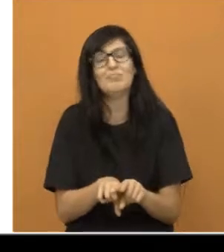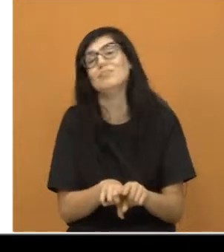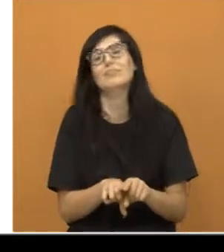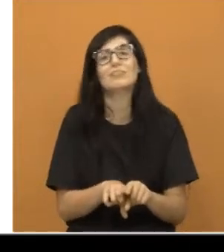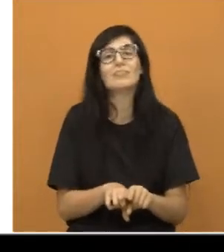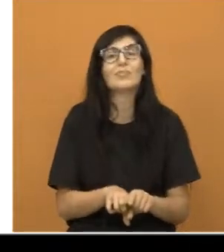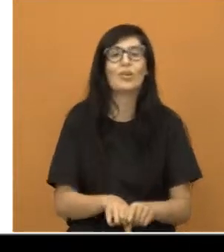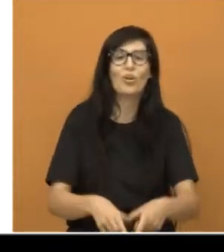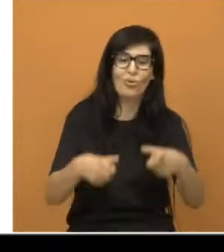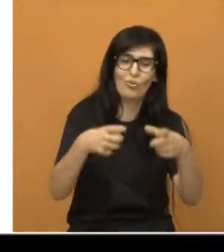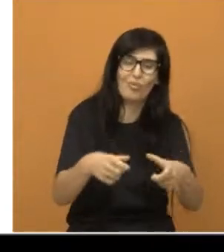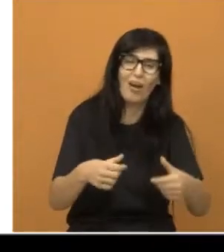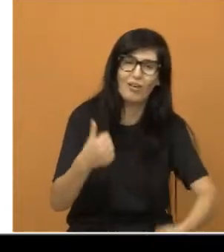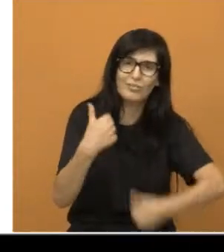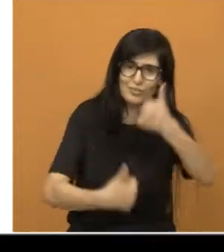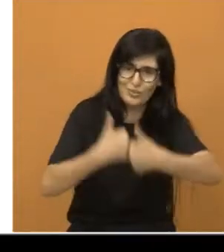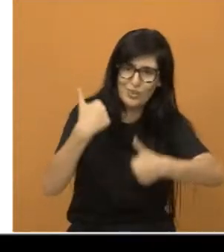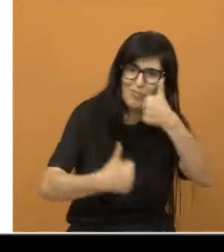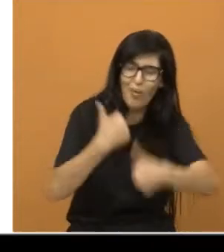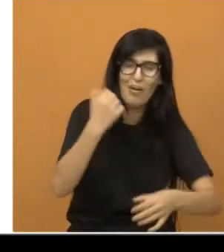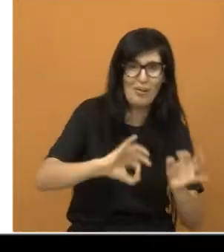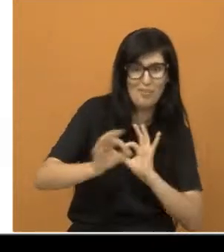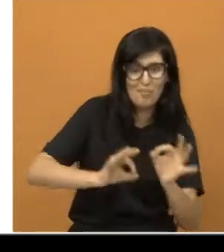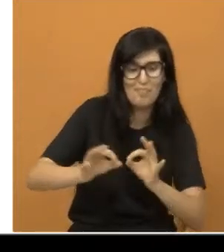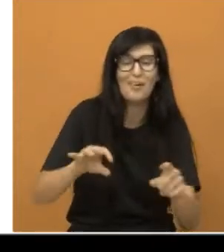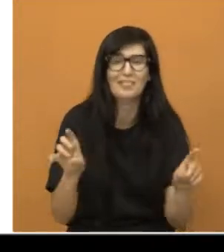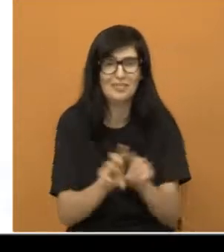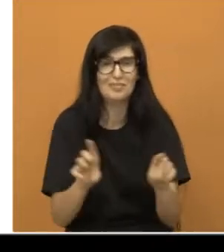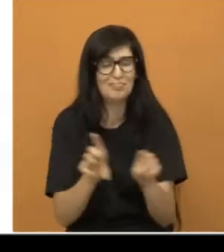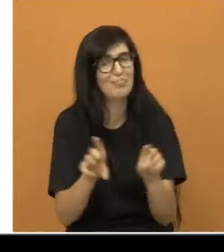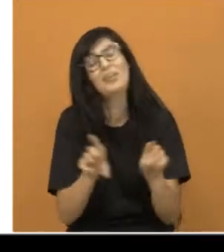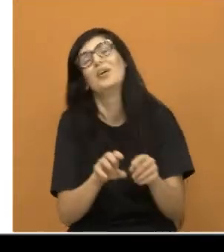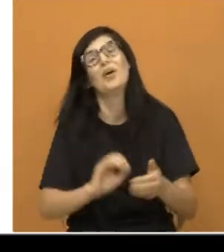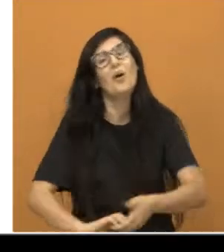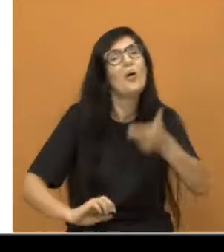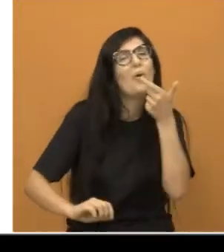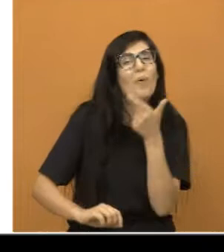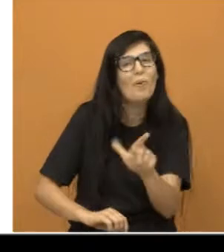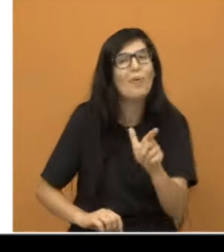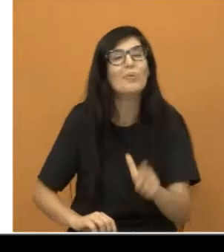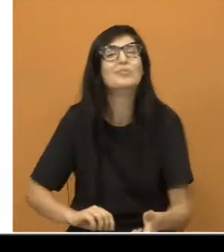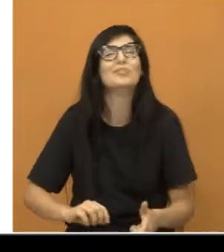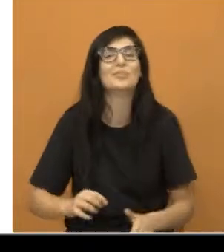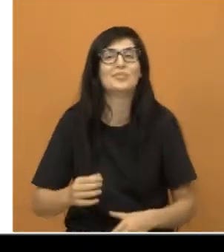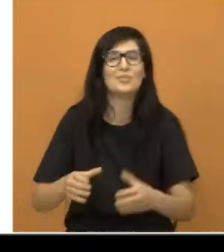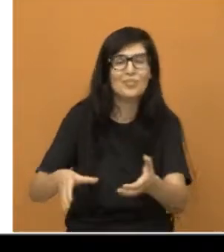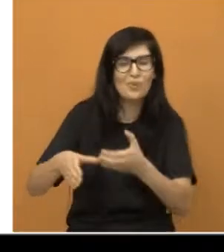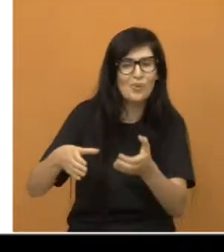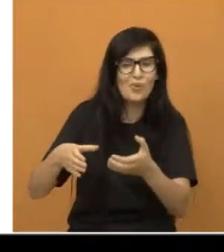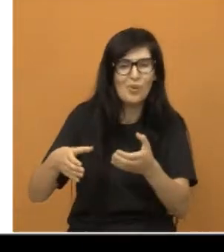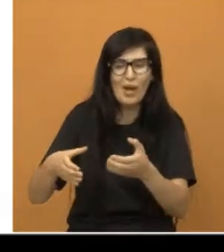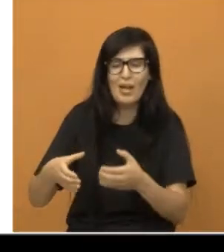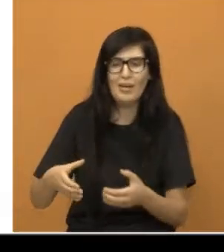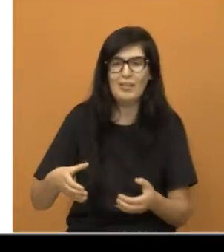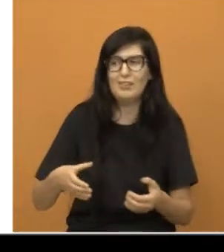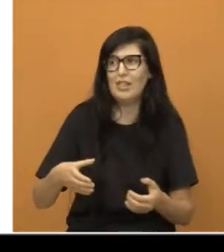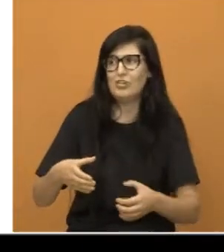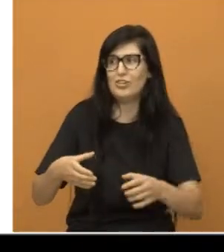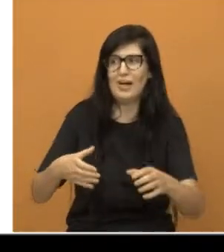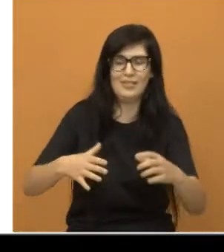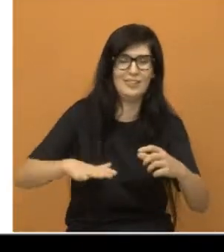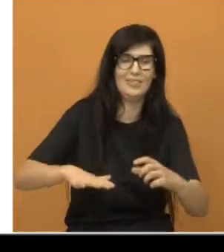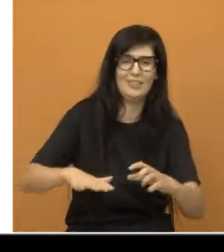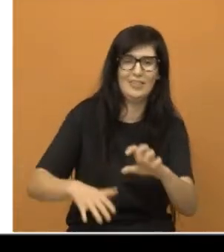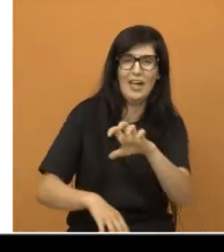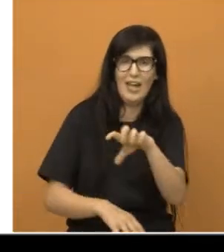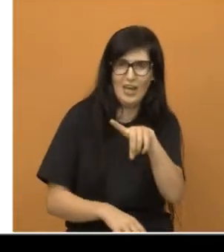de campo de futebol, lá do Igarapés e os demais, e também outros editais, referente à drenagem, que